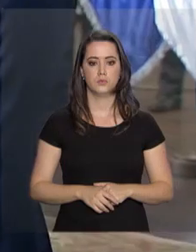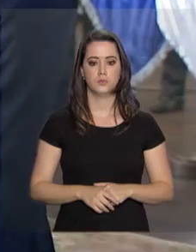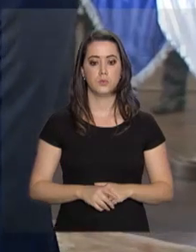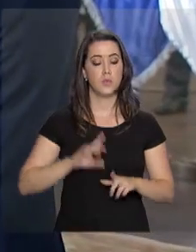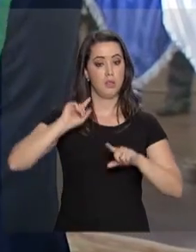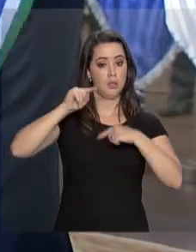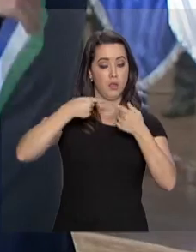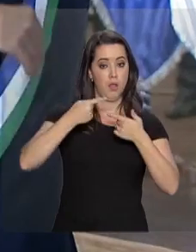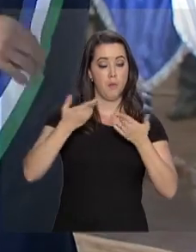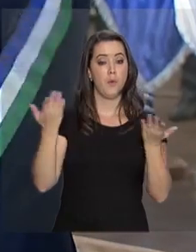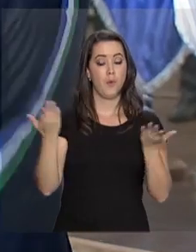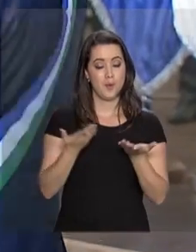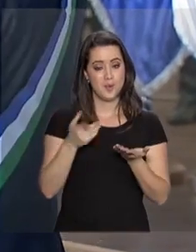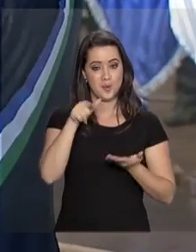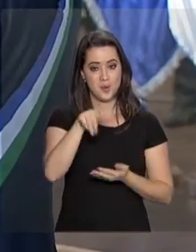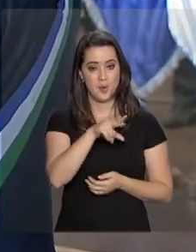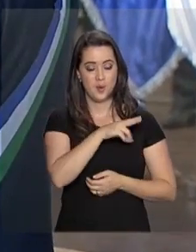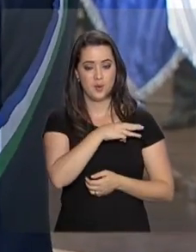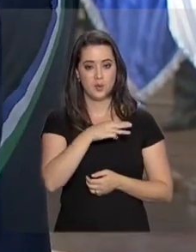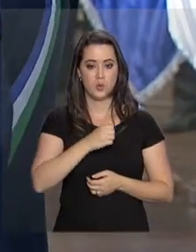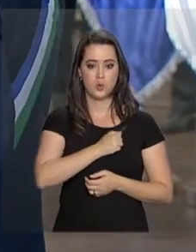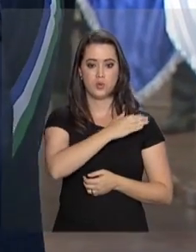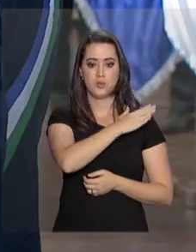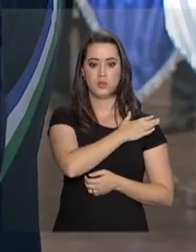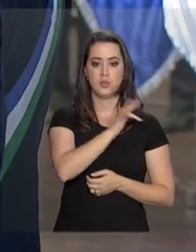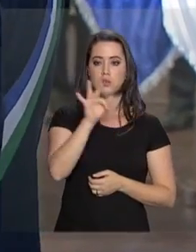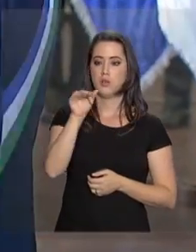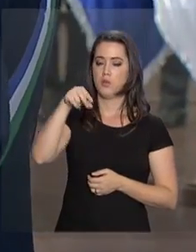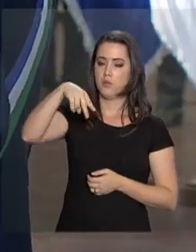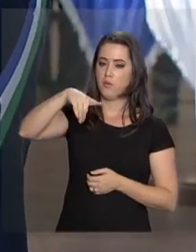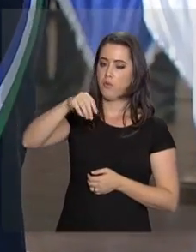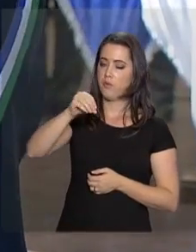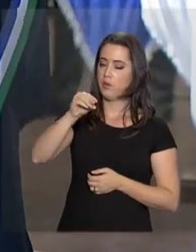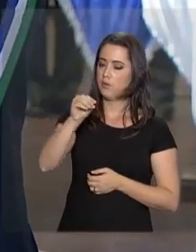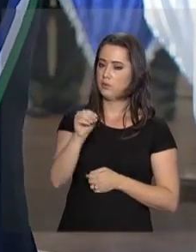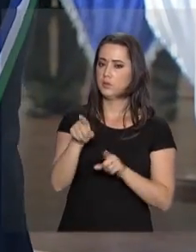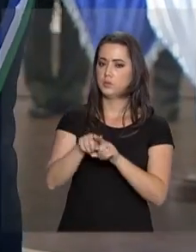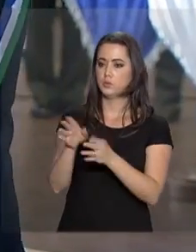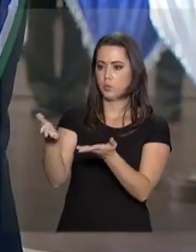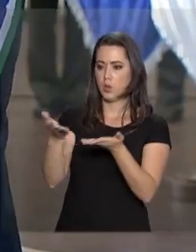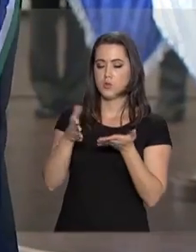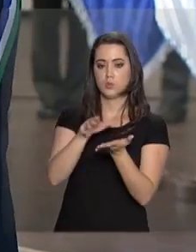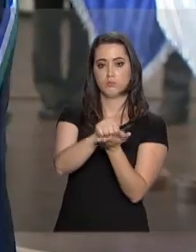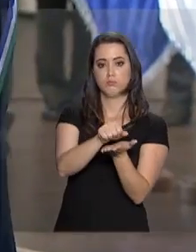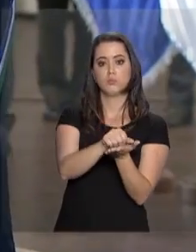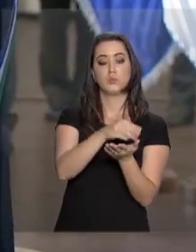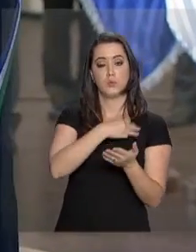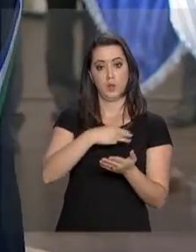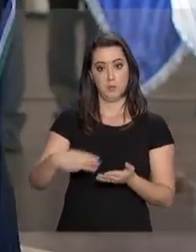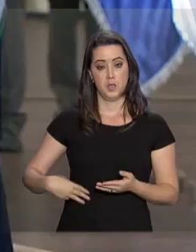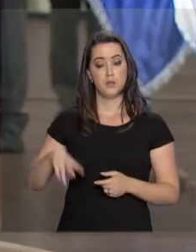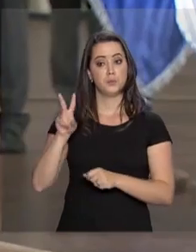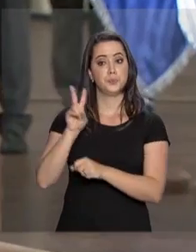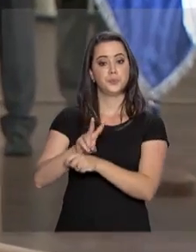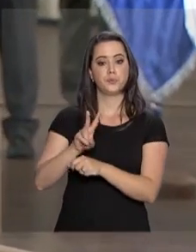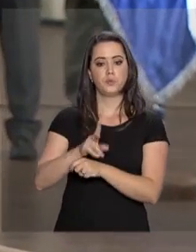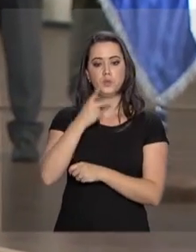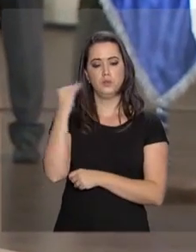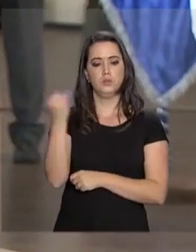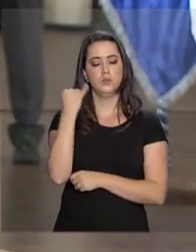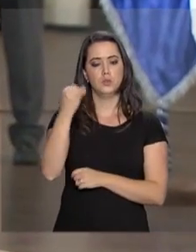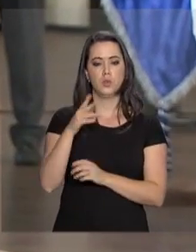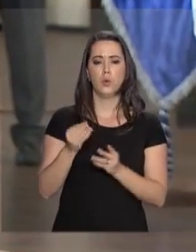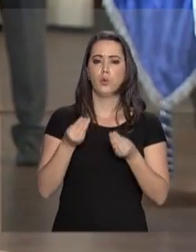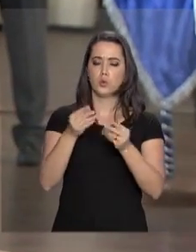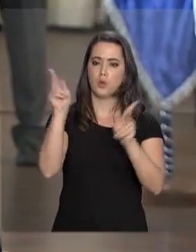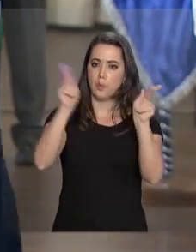Depois, foi a vez do general Fernando Azevedo e Silva receber o cargo de ministro da Defesa. Ele destacou que manter